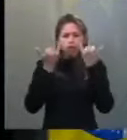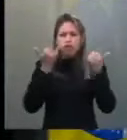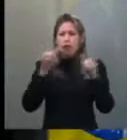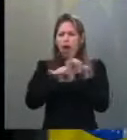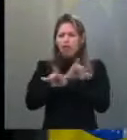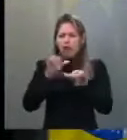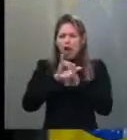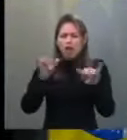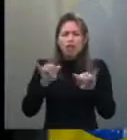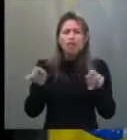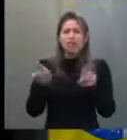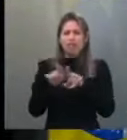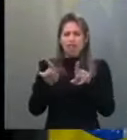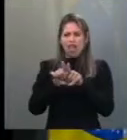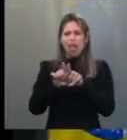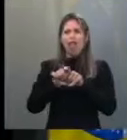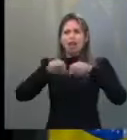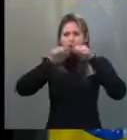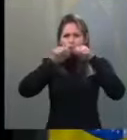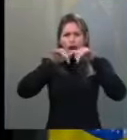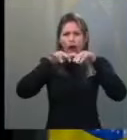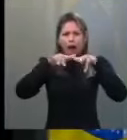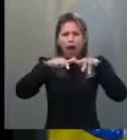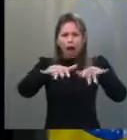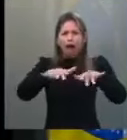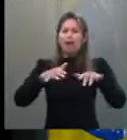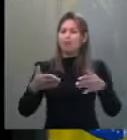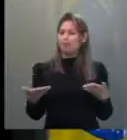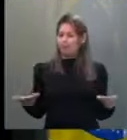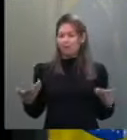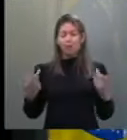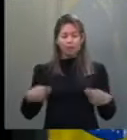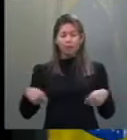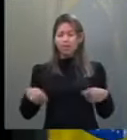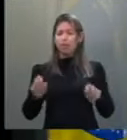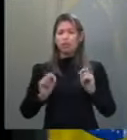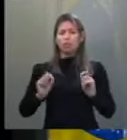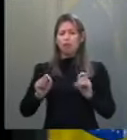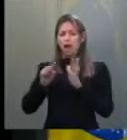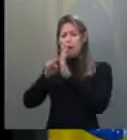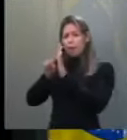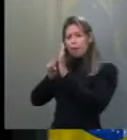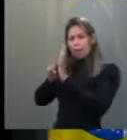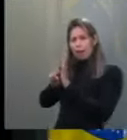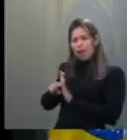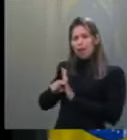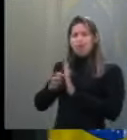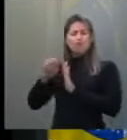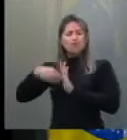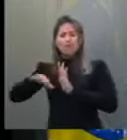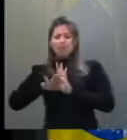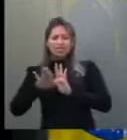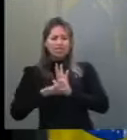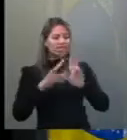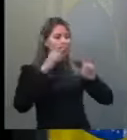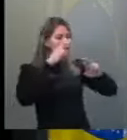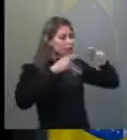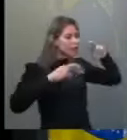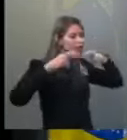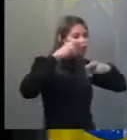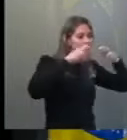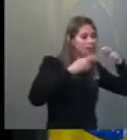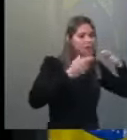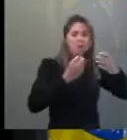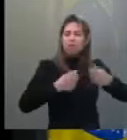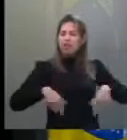mais tarde iriam estourar. Porque não precisa ser investigador, não precisa ser detetive, não precisava ser nenhum